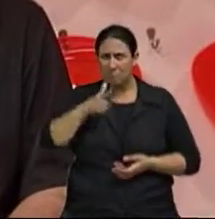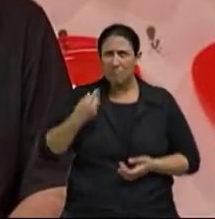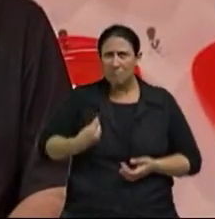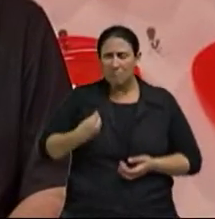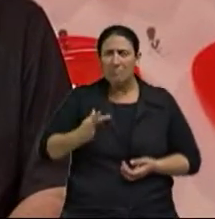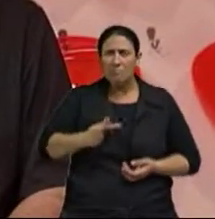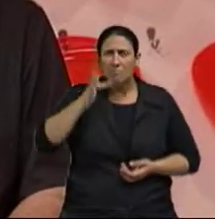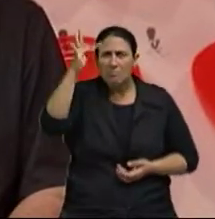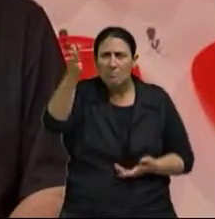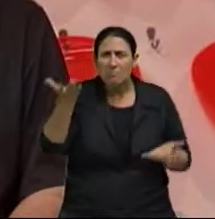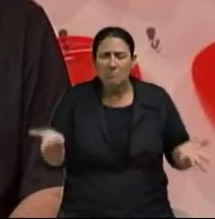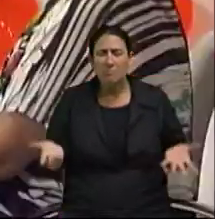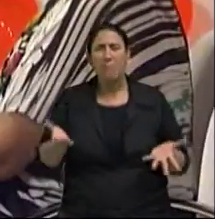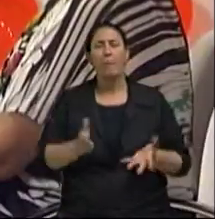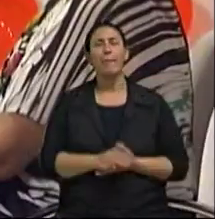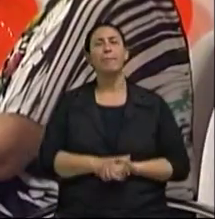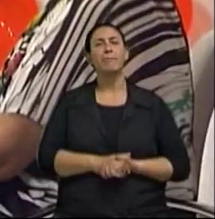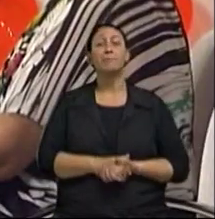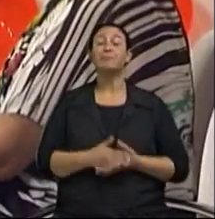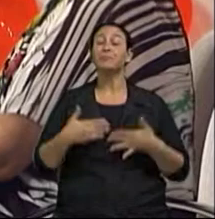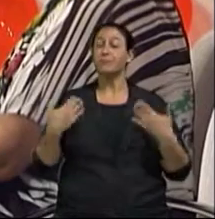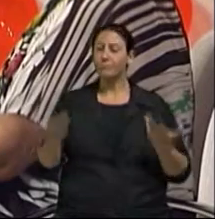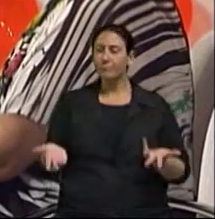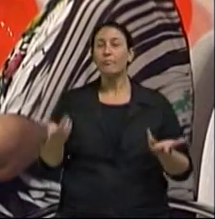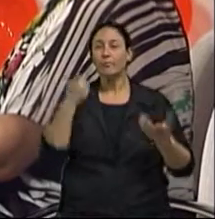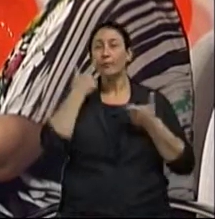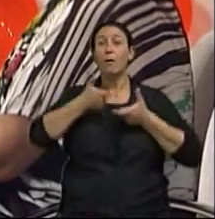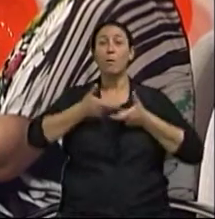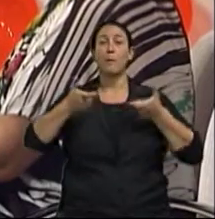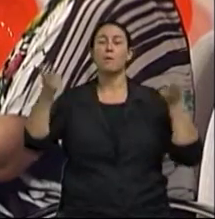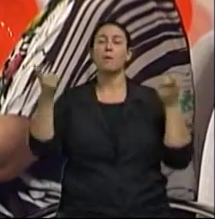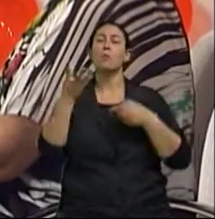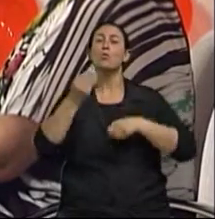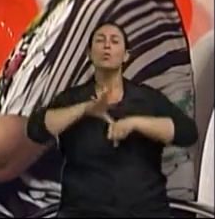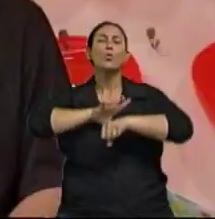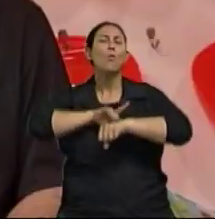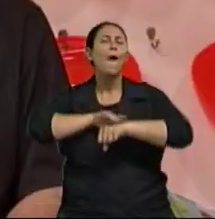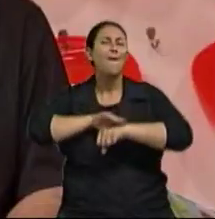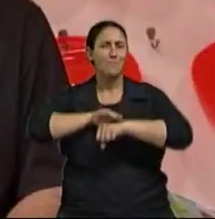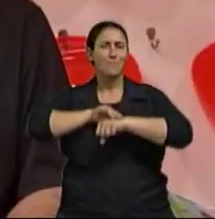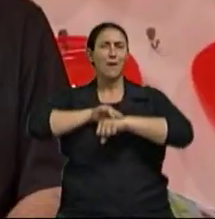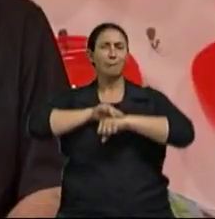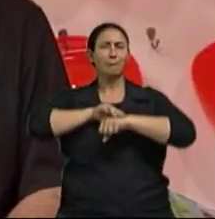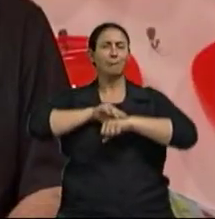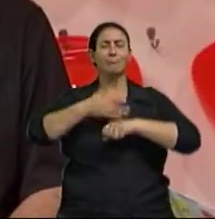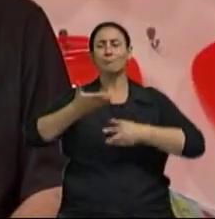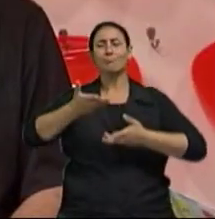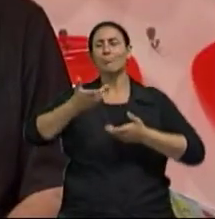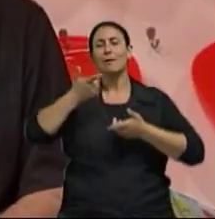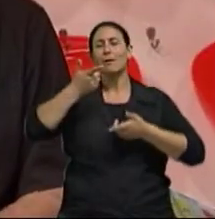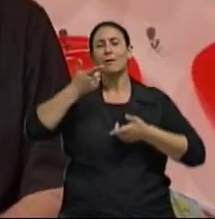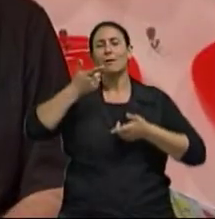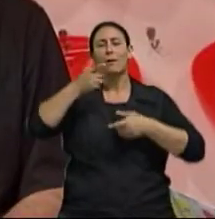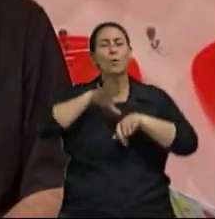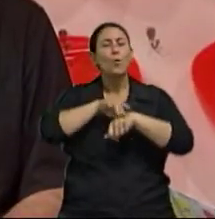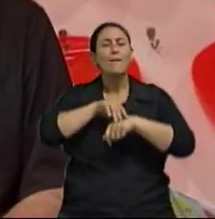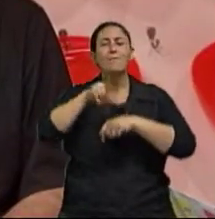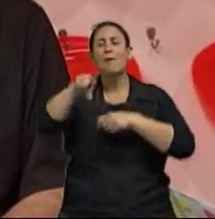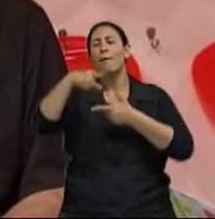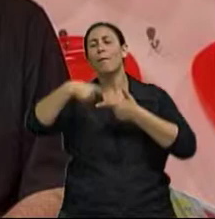mais essas doenças crônicas, né? De... ligadas a